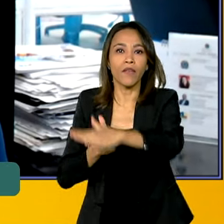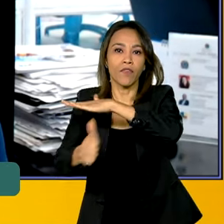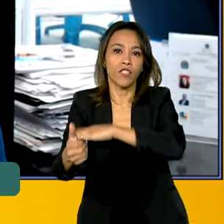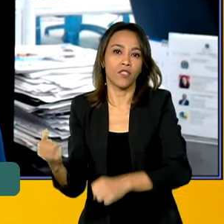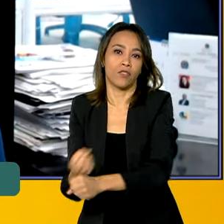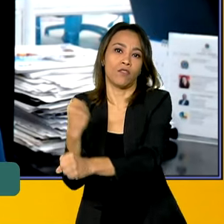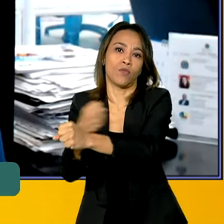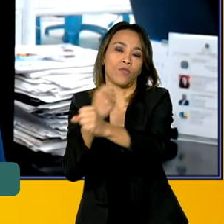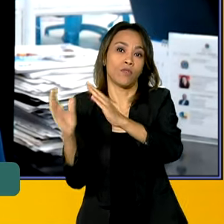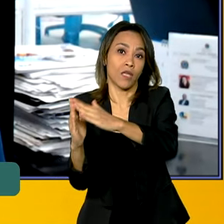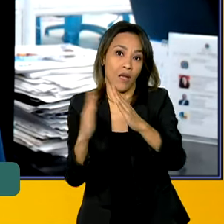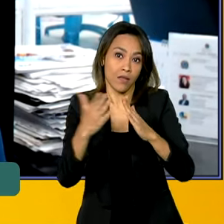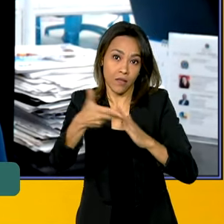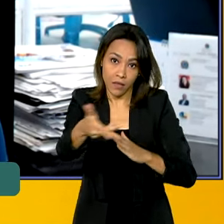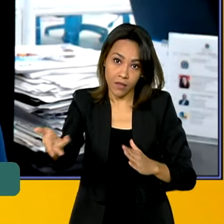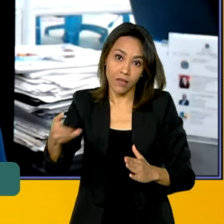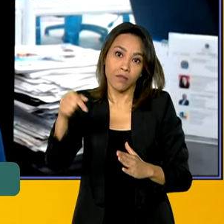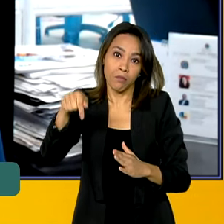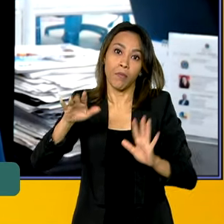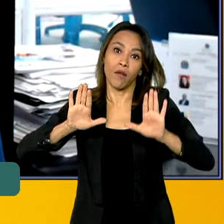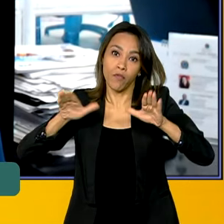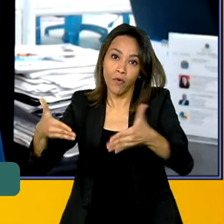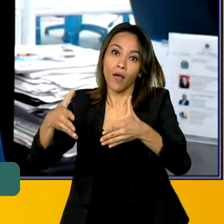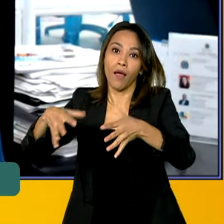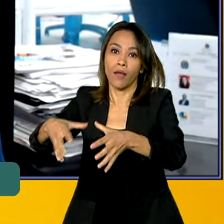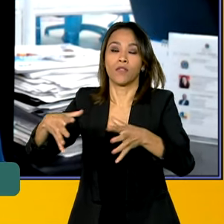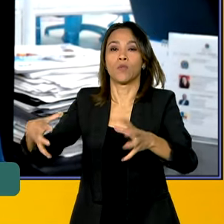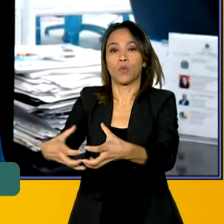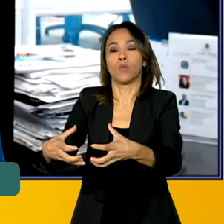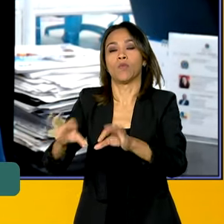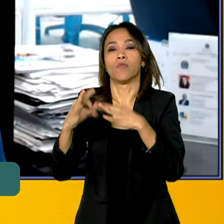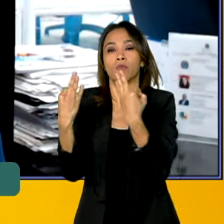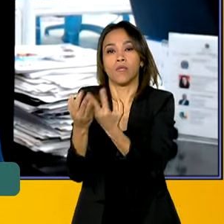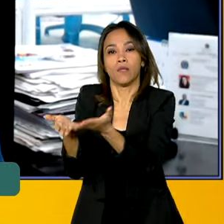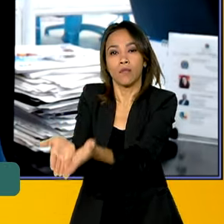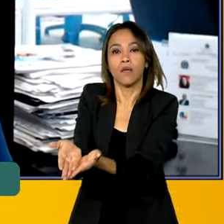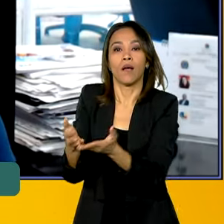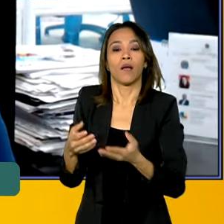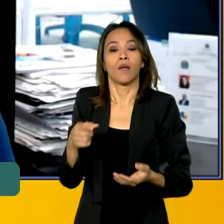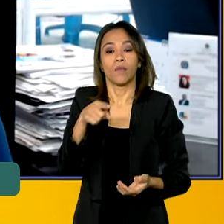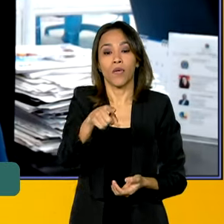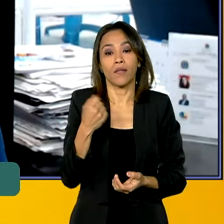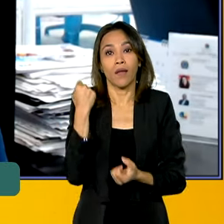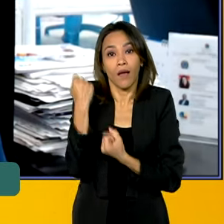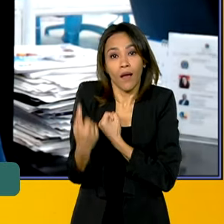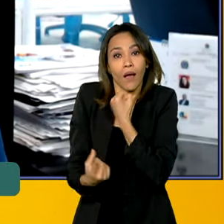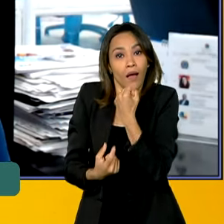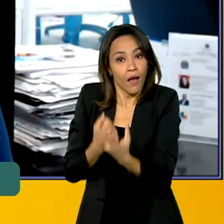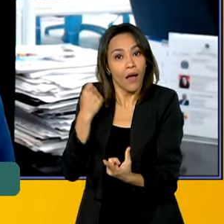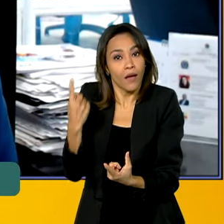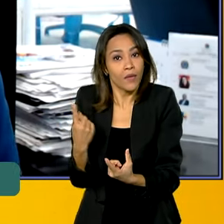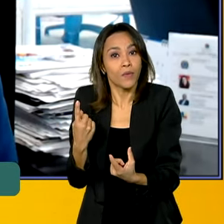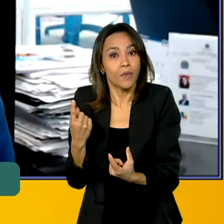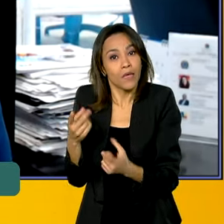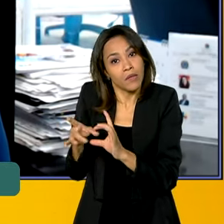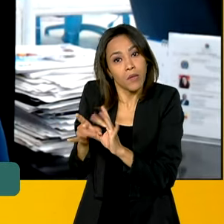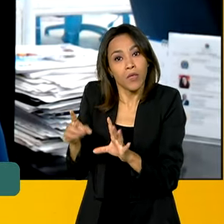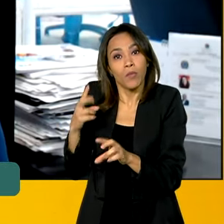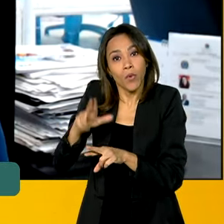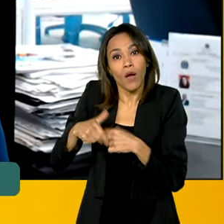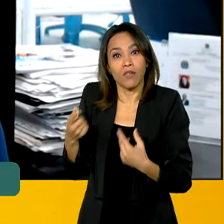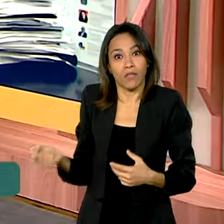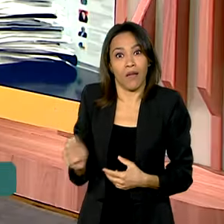SBPE está cada vez mais, vamos dizer assim, raro, né, por conta da taxa de juros estar tão elevada.